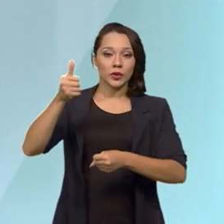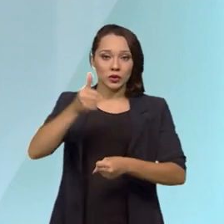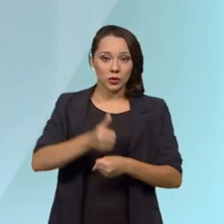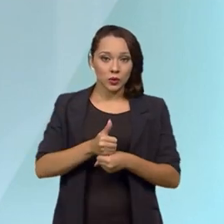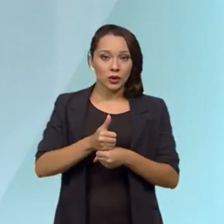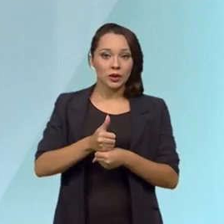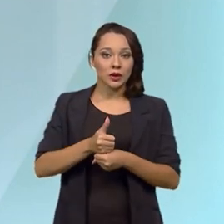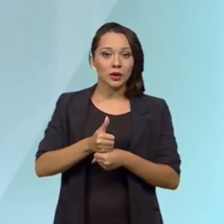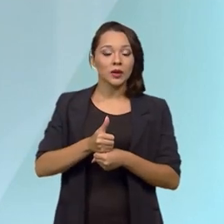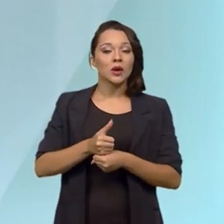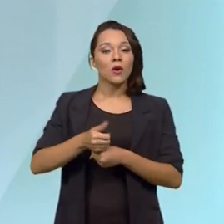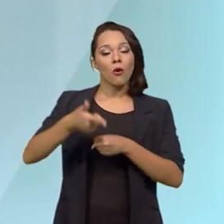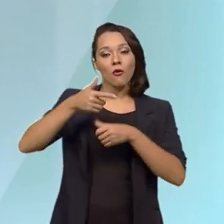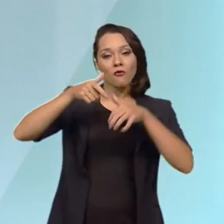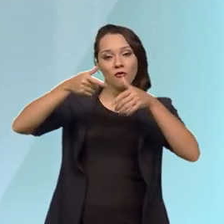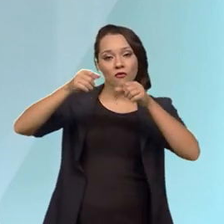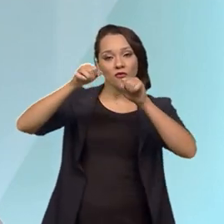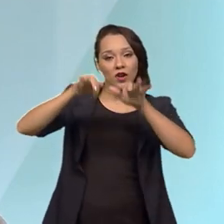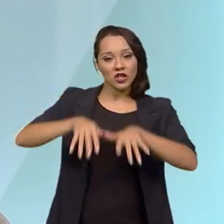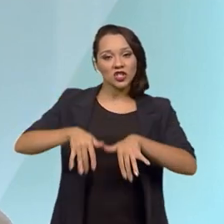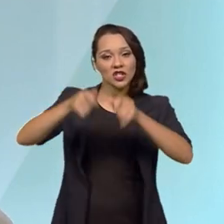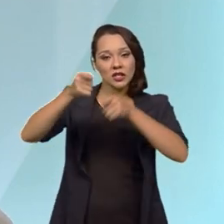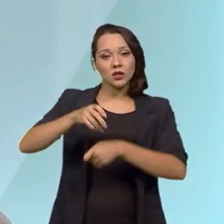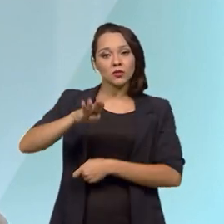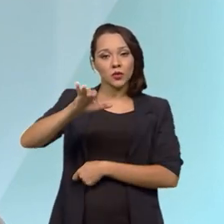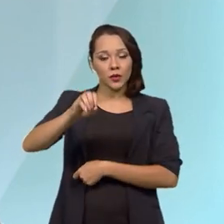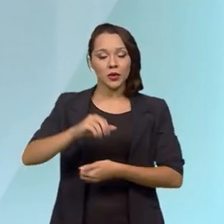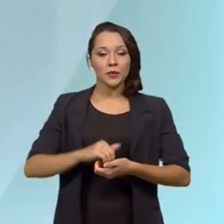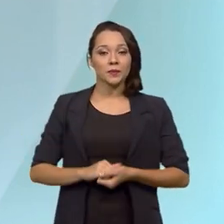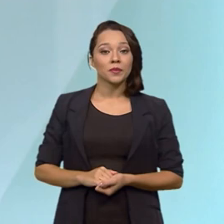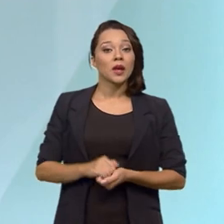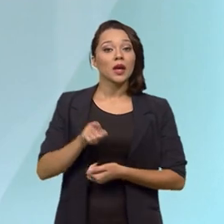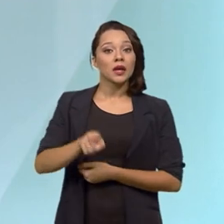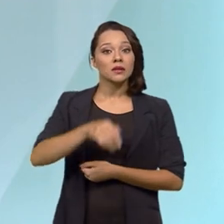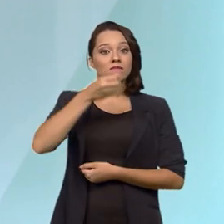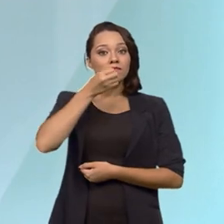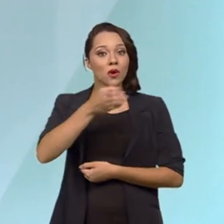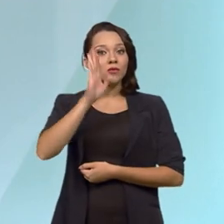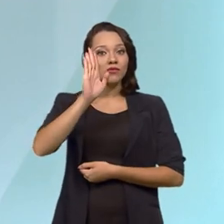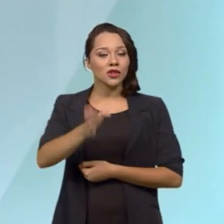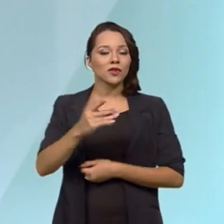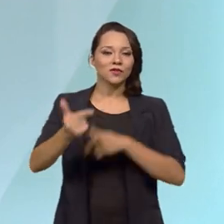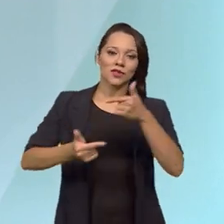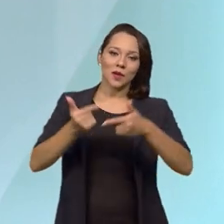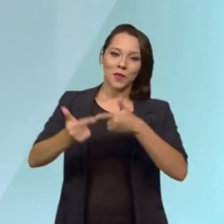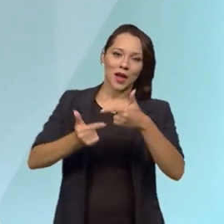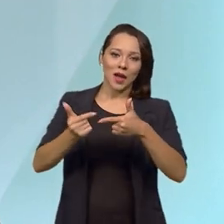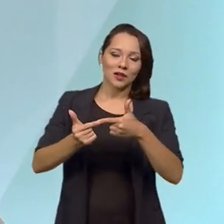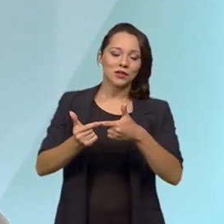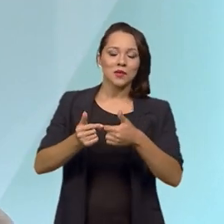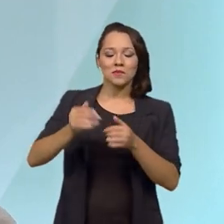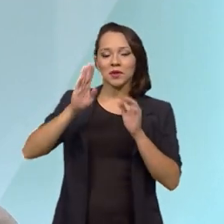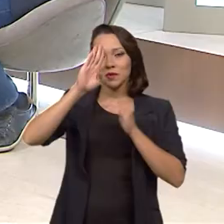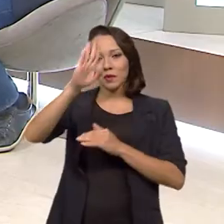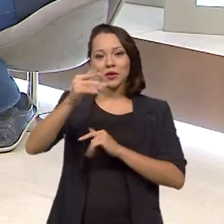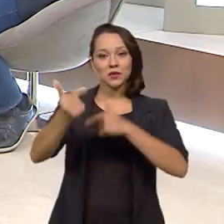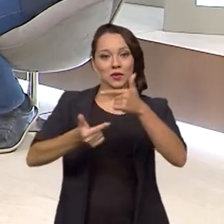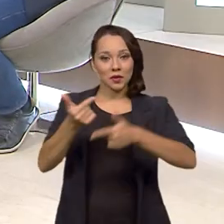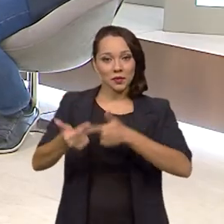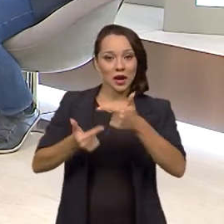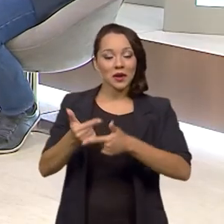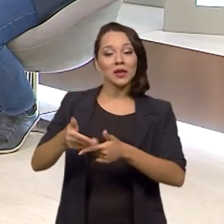o fertilizante por um biofertilizante. Isso é um dos bons caminhos aí das nossas atividades, especialmente atividade